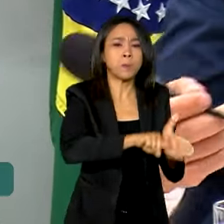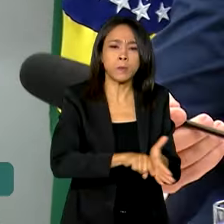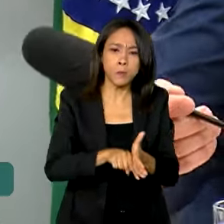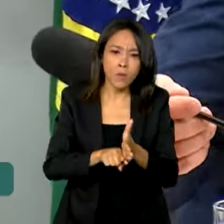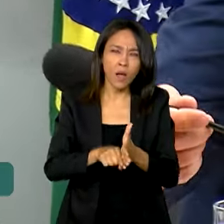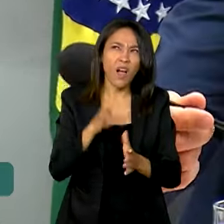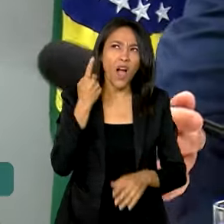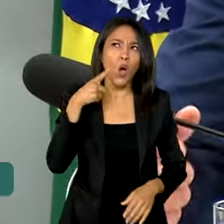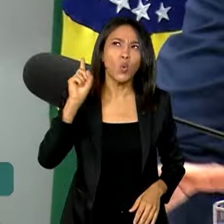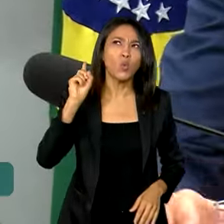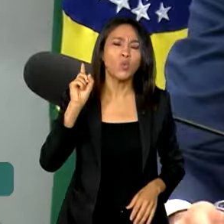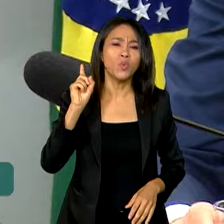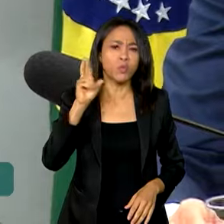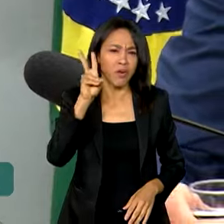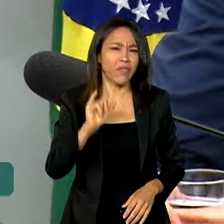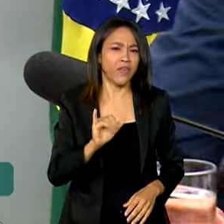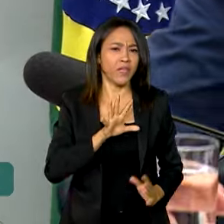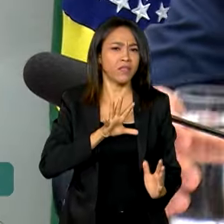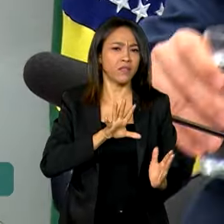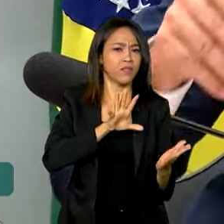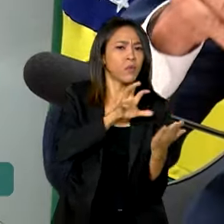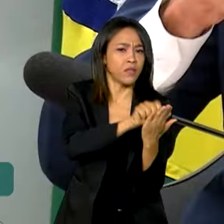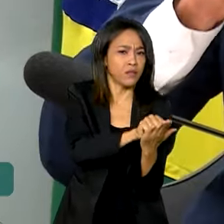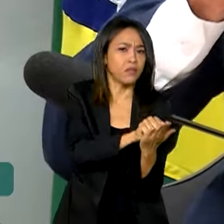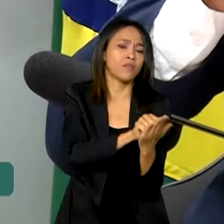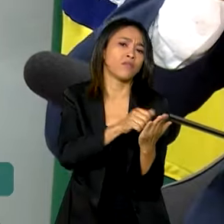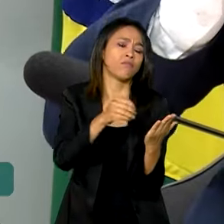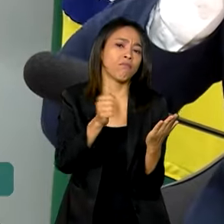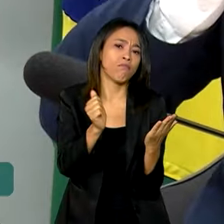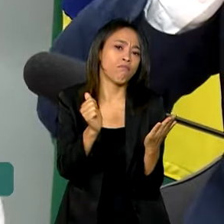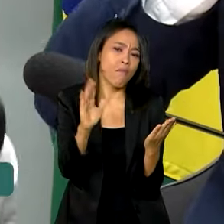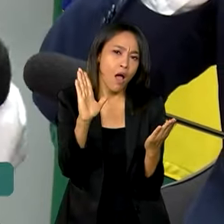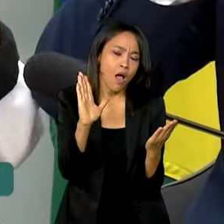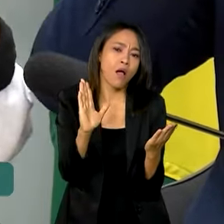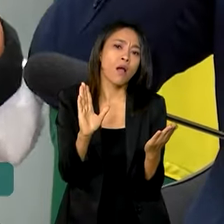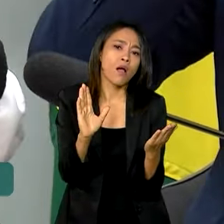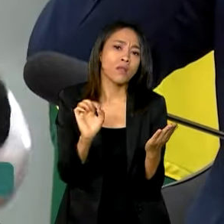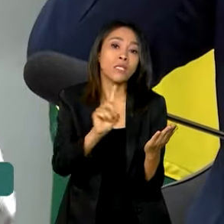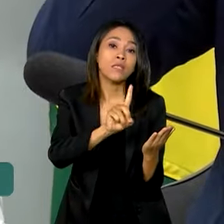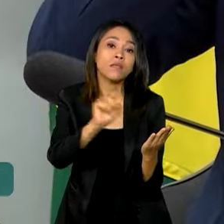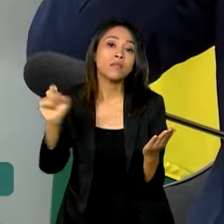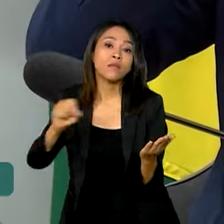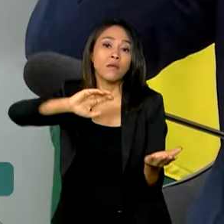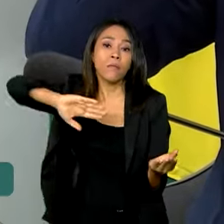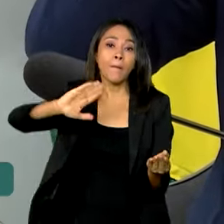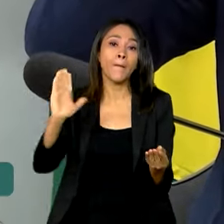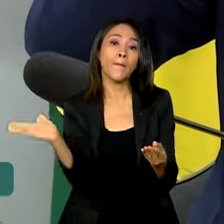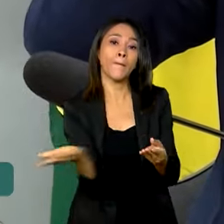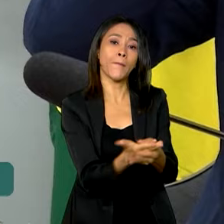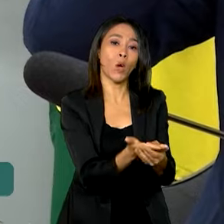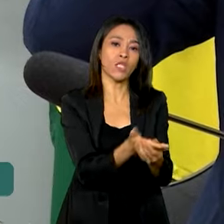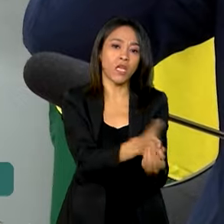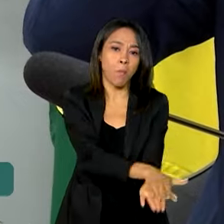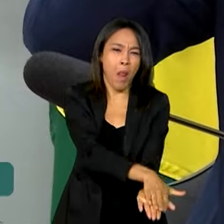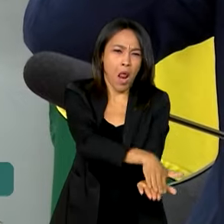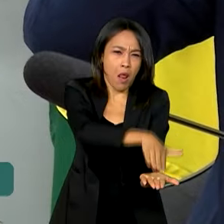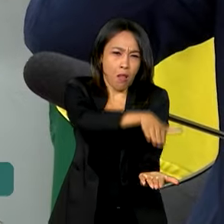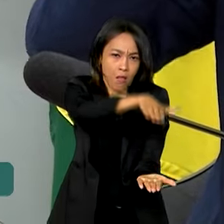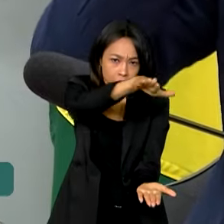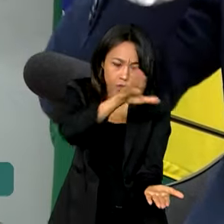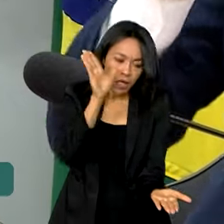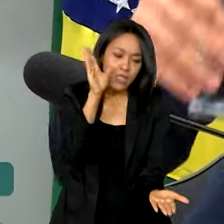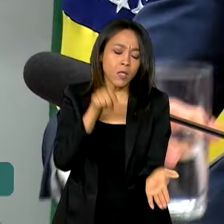a última vez que eu atualizei esse dado, já são mais de 100 processos, de 100 inquéritos que estão sendo